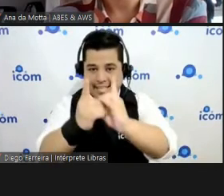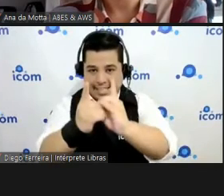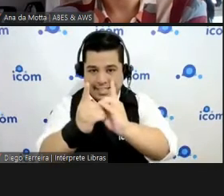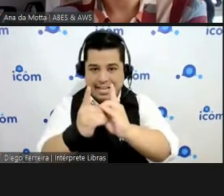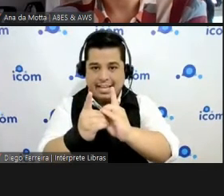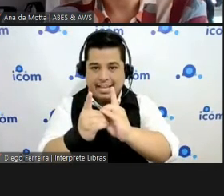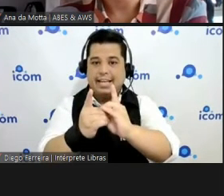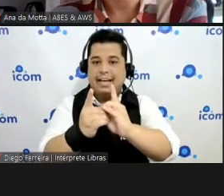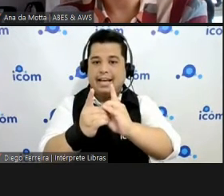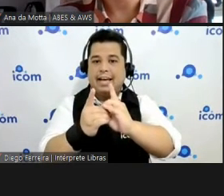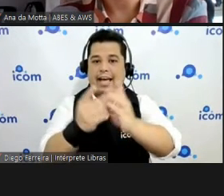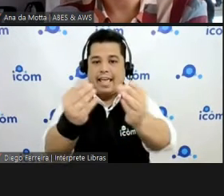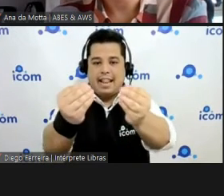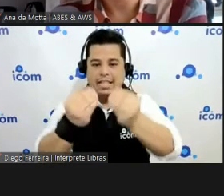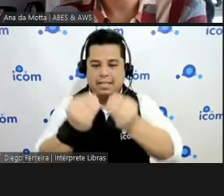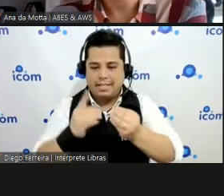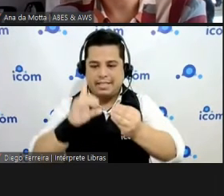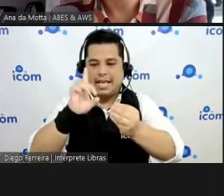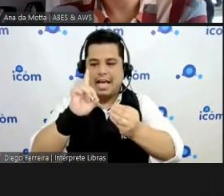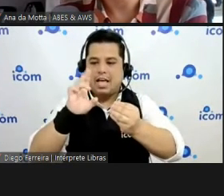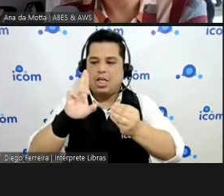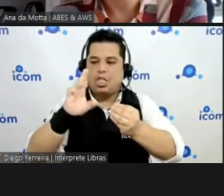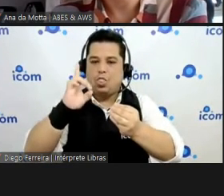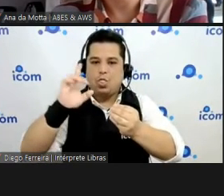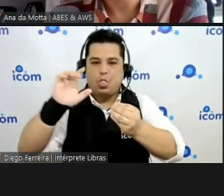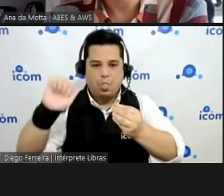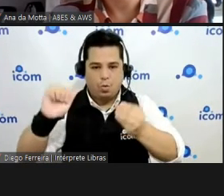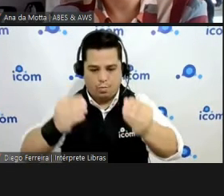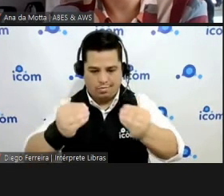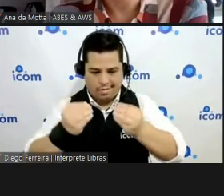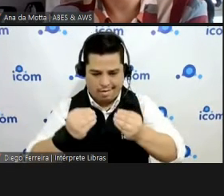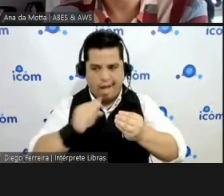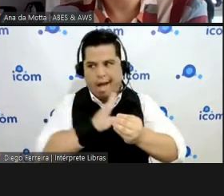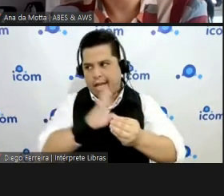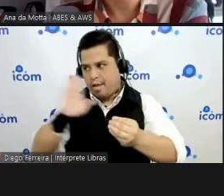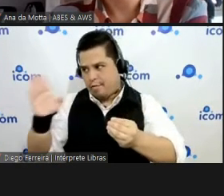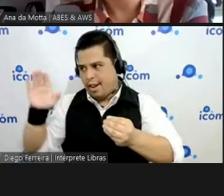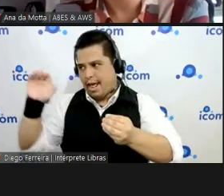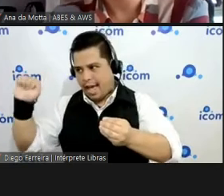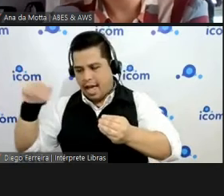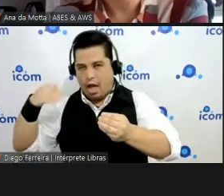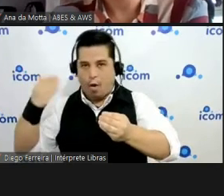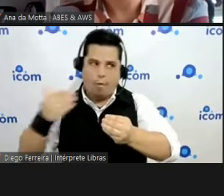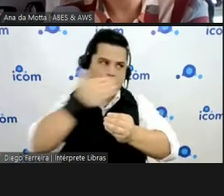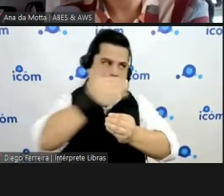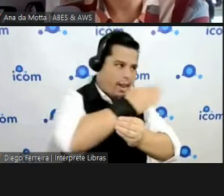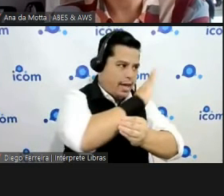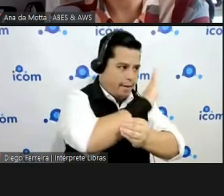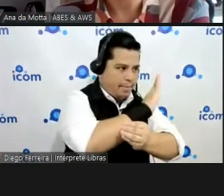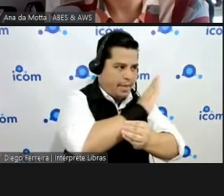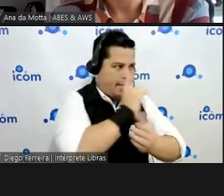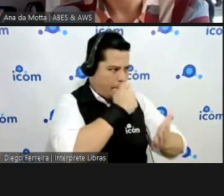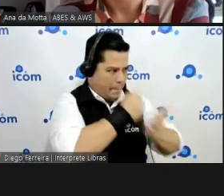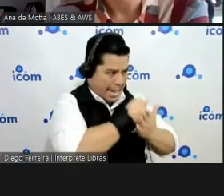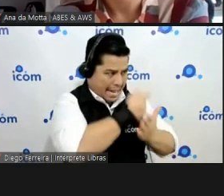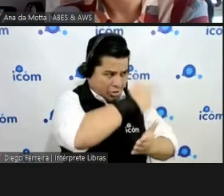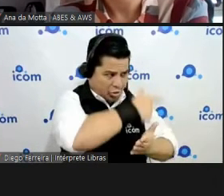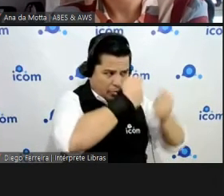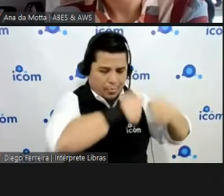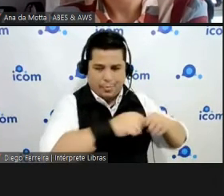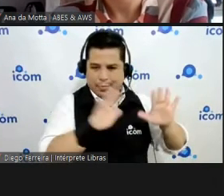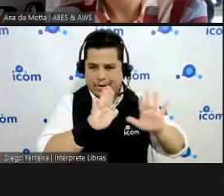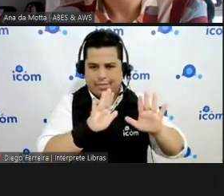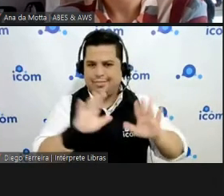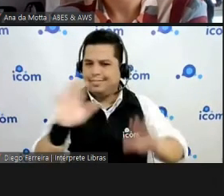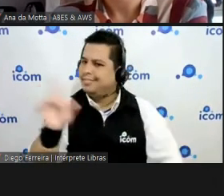normalmente tem estado que faz o recolhimento do Duda tem outros que não mas enfim o fato é que esse pagamento